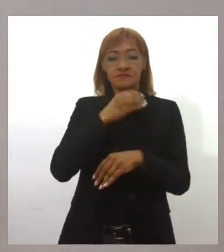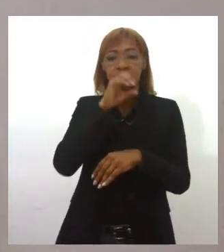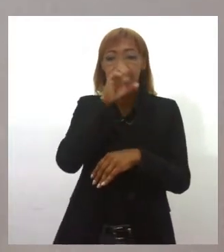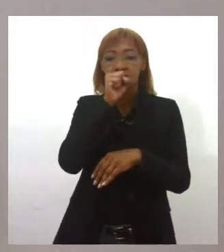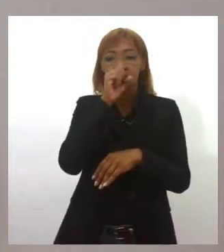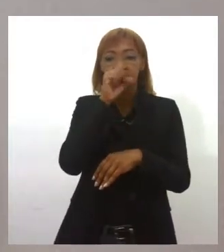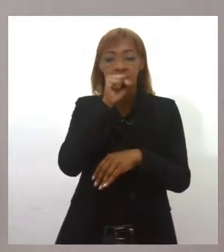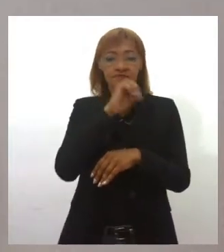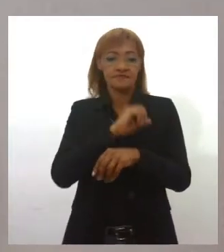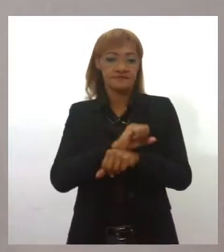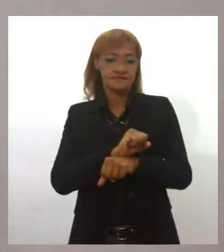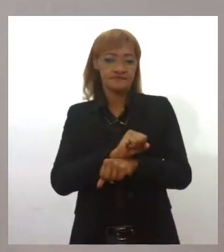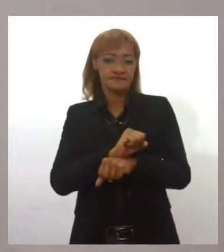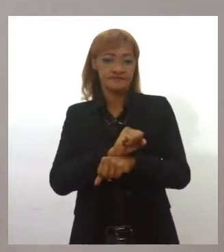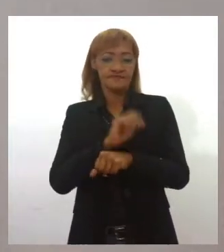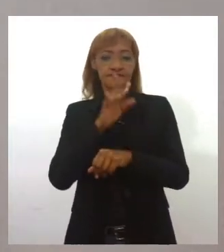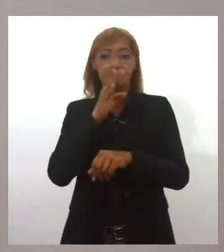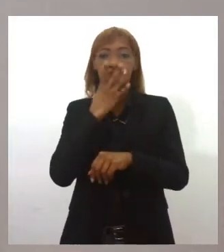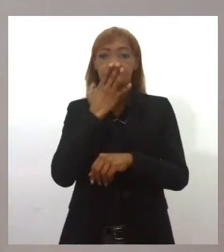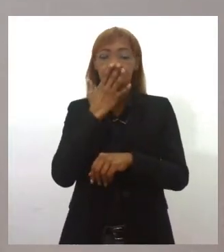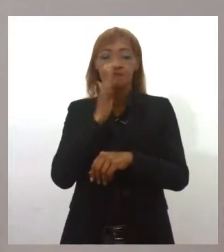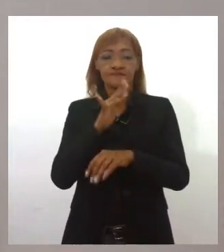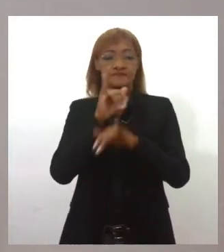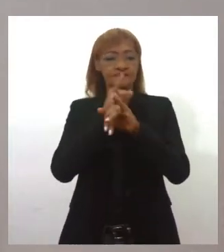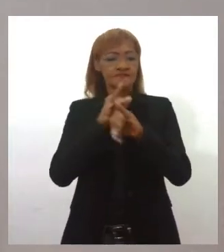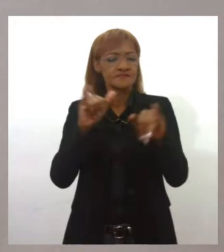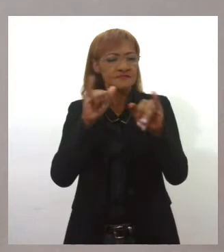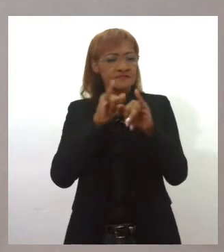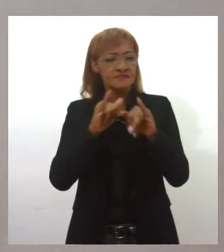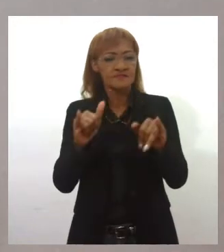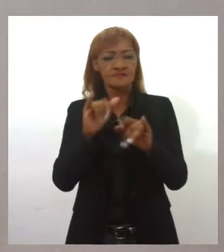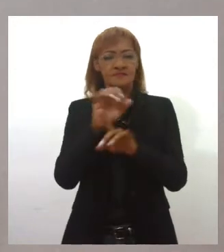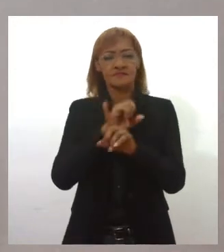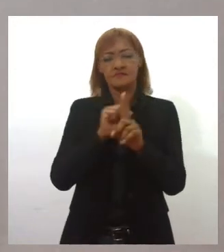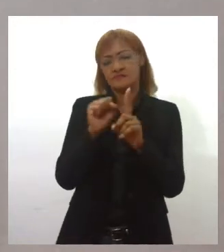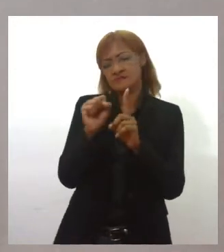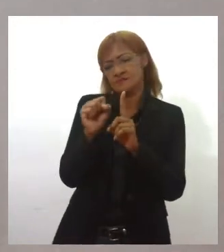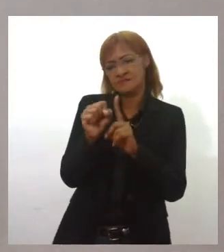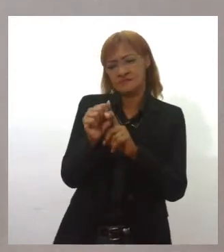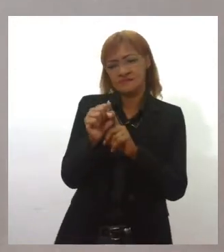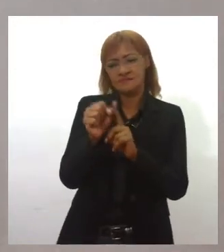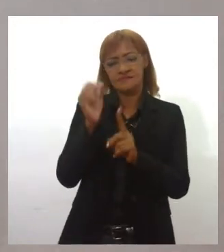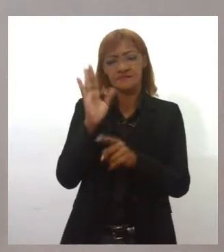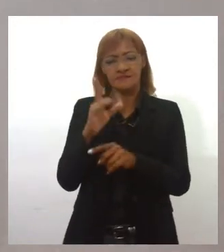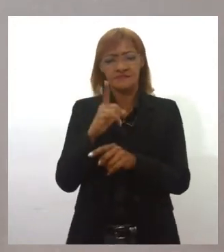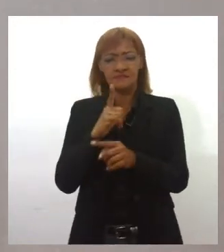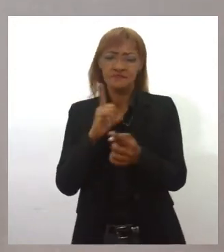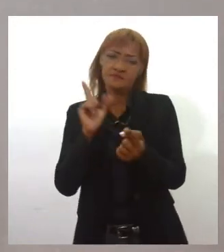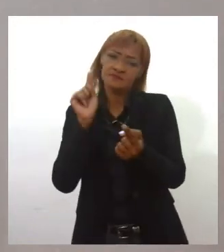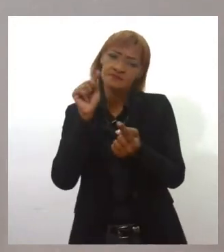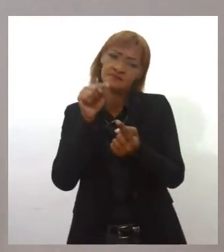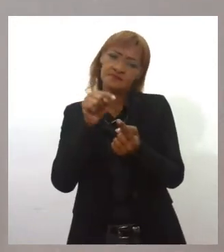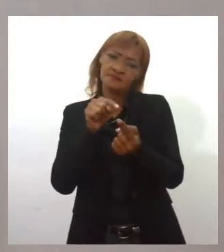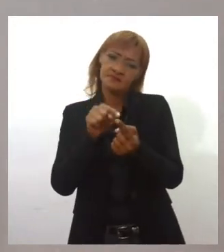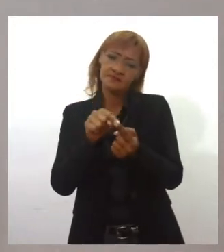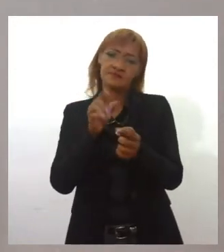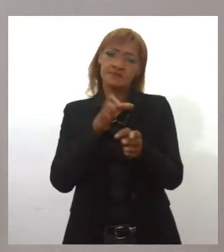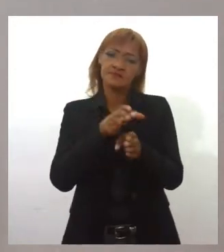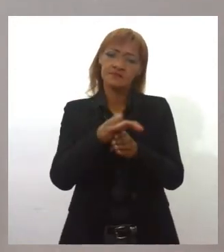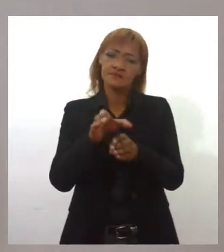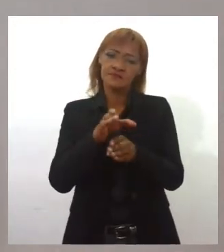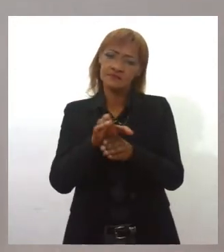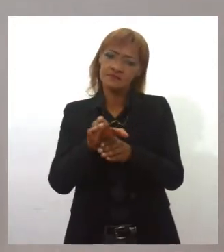campanha encabeçada pela Sociedade Brasileira de Dermatologia, com o objetivo de conscientizar a